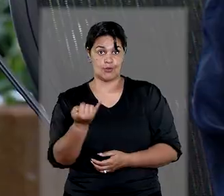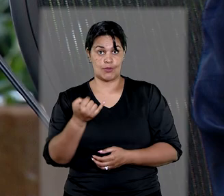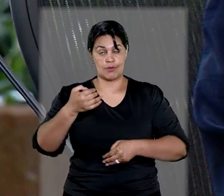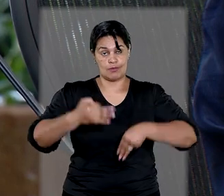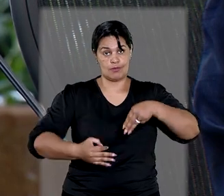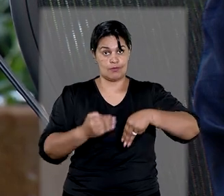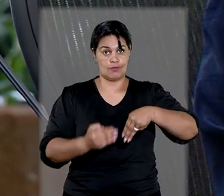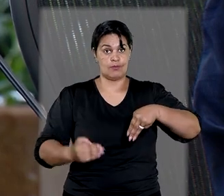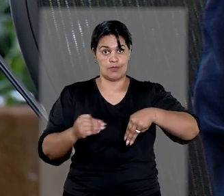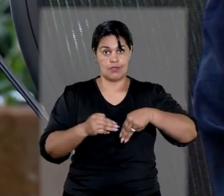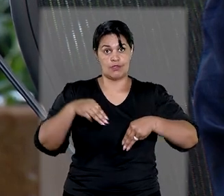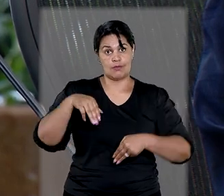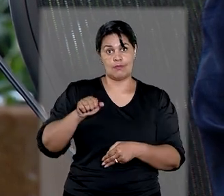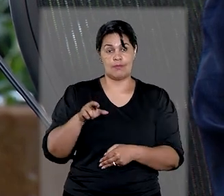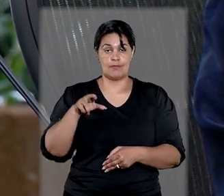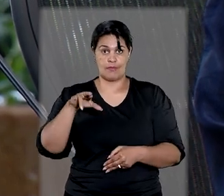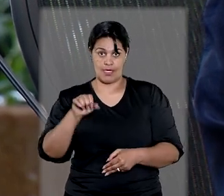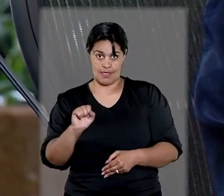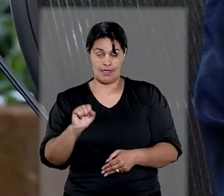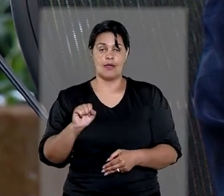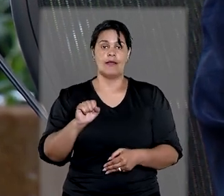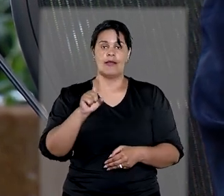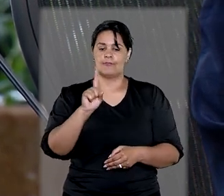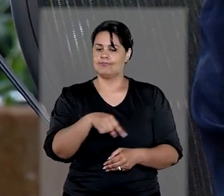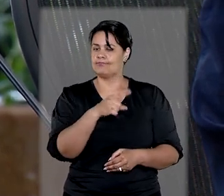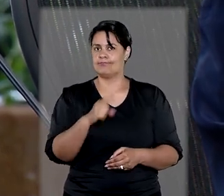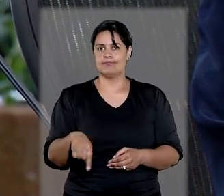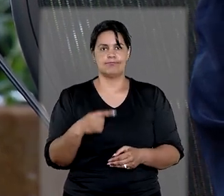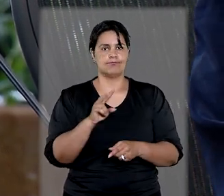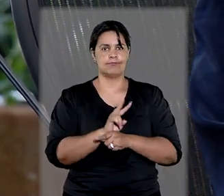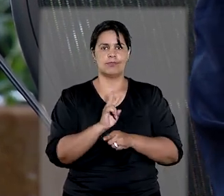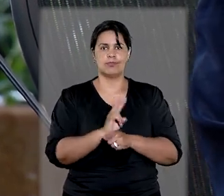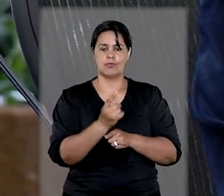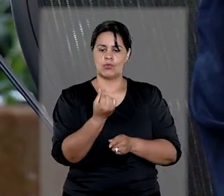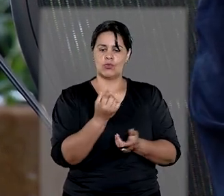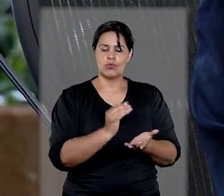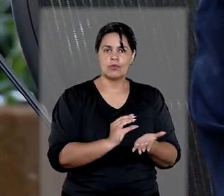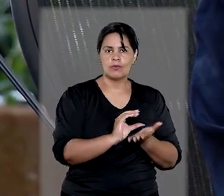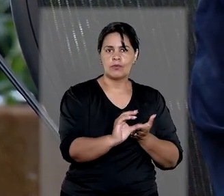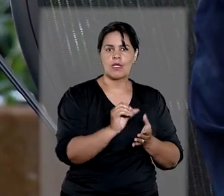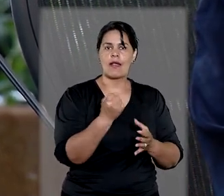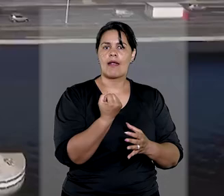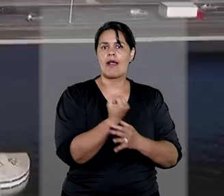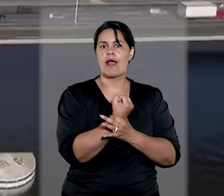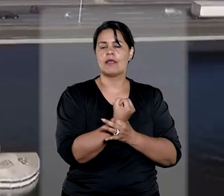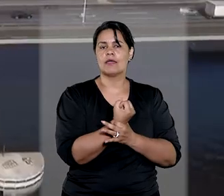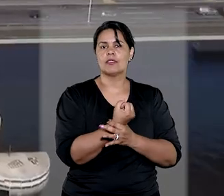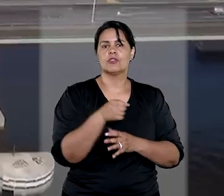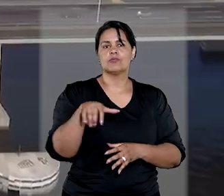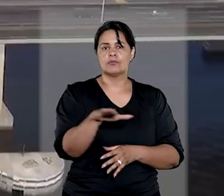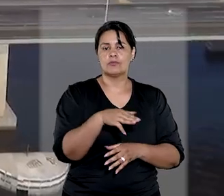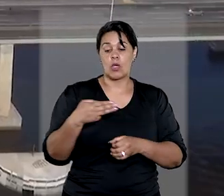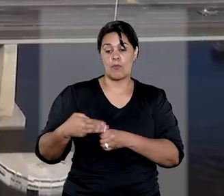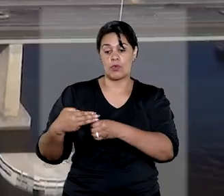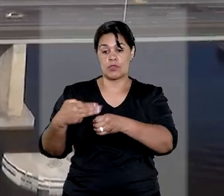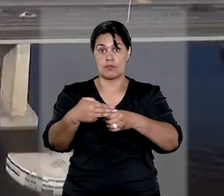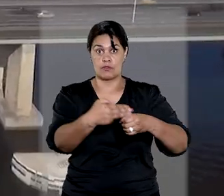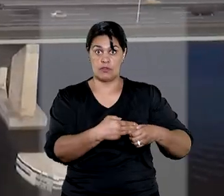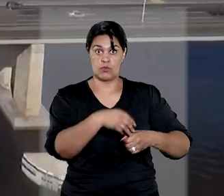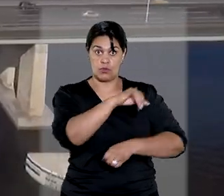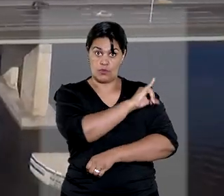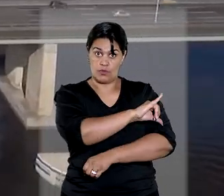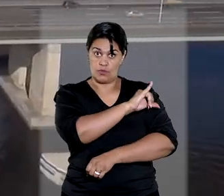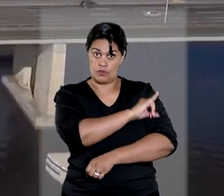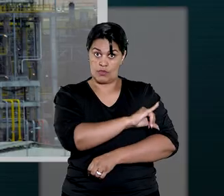Justiça, ministra Maria Tereza de Assis Moura, suspendeu a tutela de urgência que garantia aos municípios fluminenses de São Gonçalo, Magé